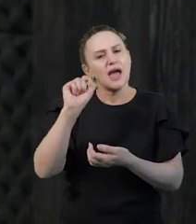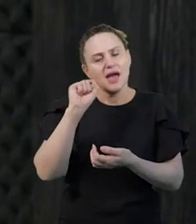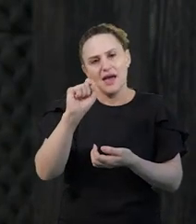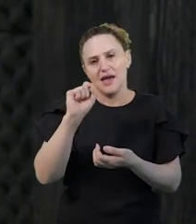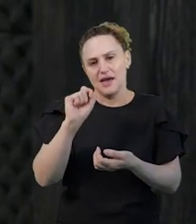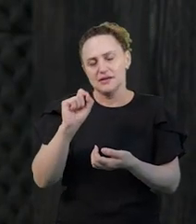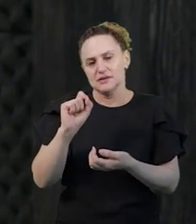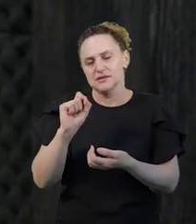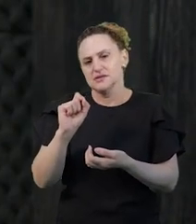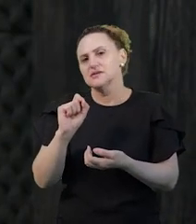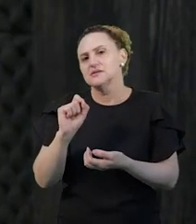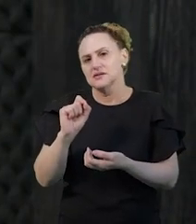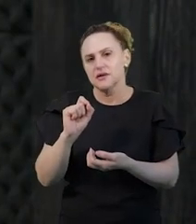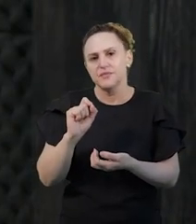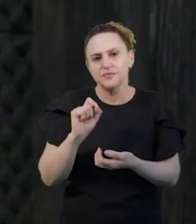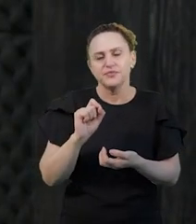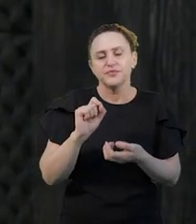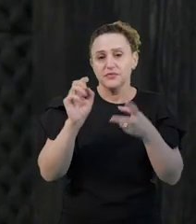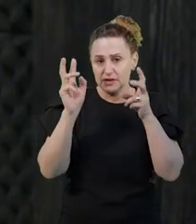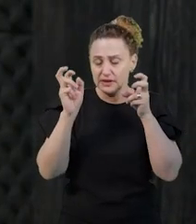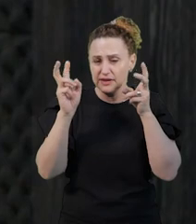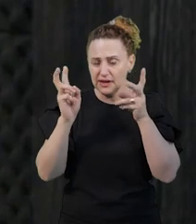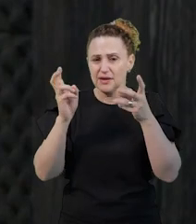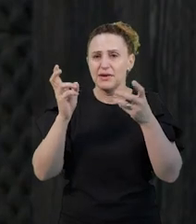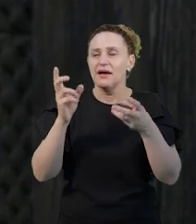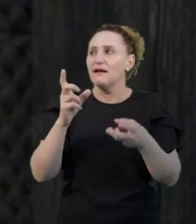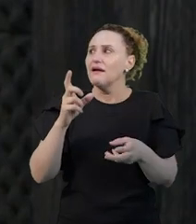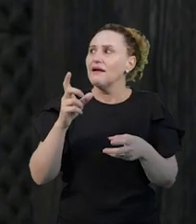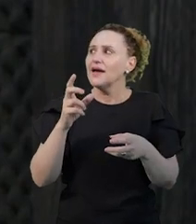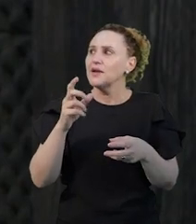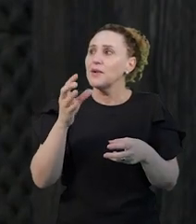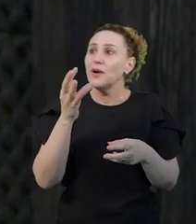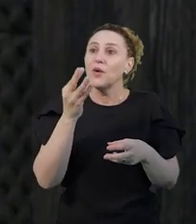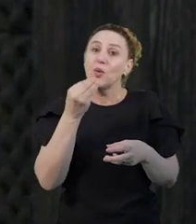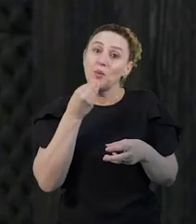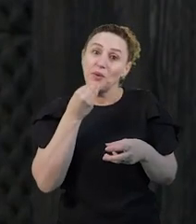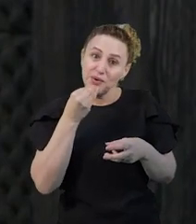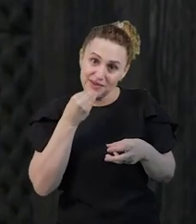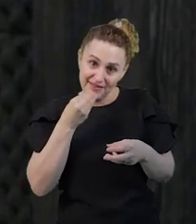oportunidade, se apresentava como uma oportunidade de fazer algo diferente.